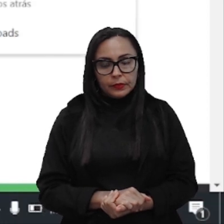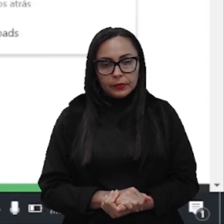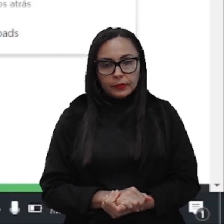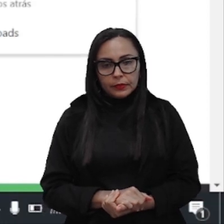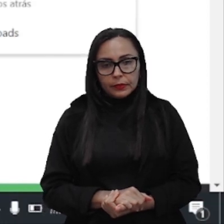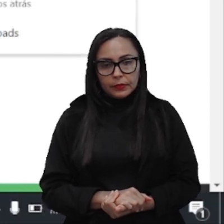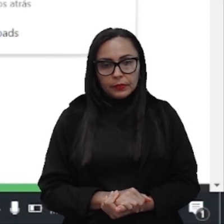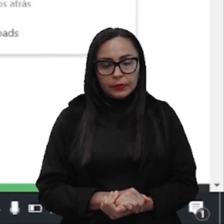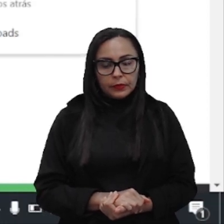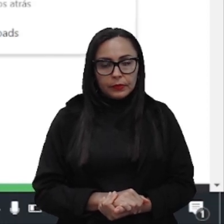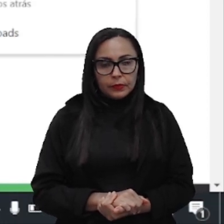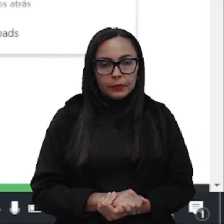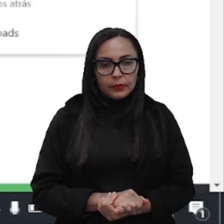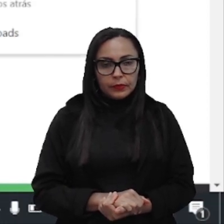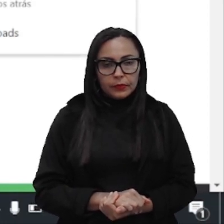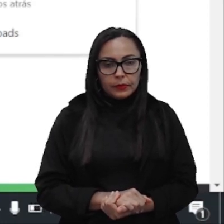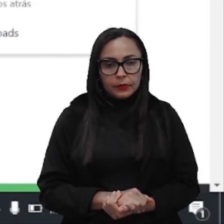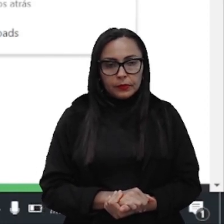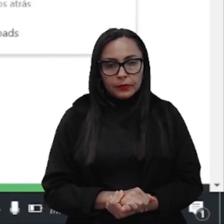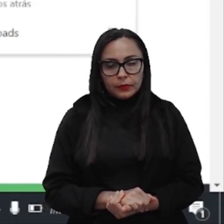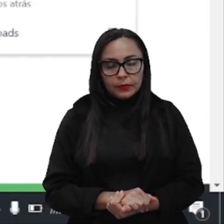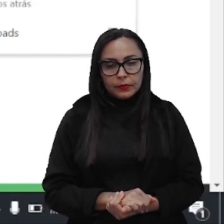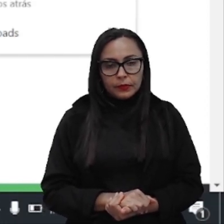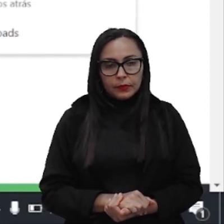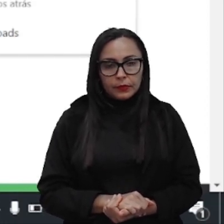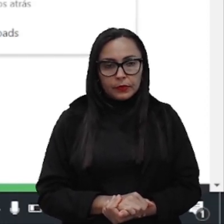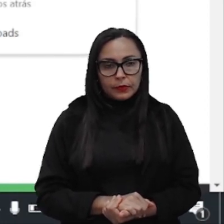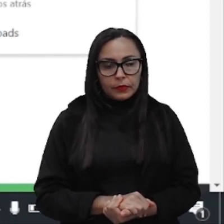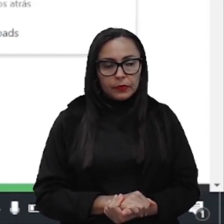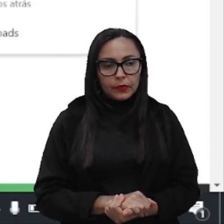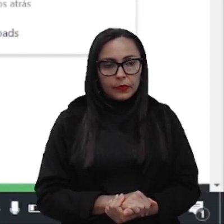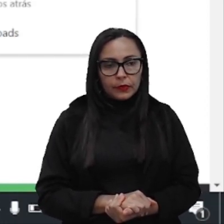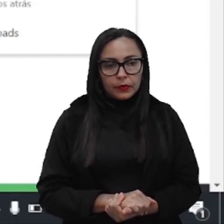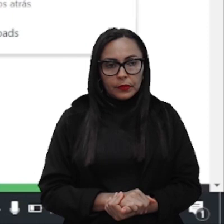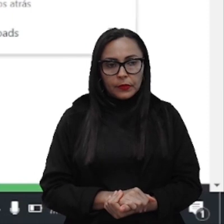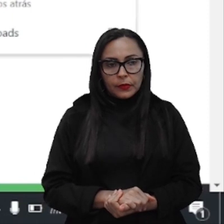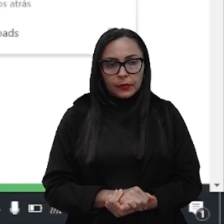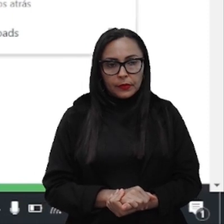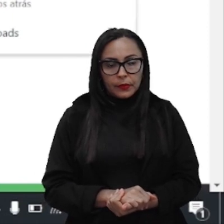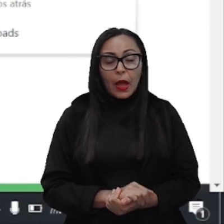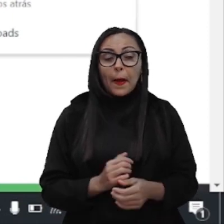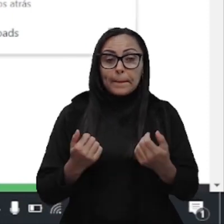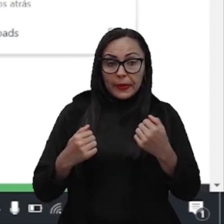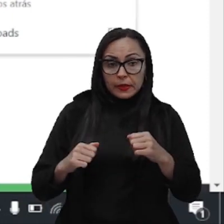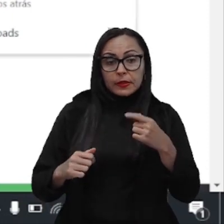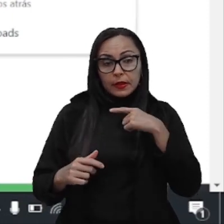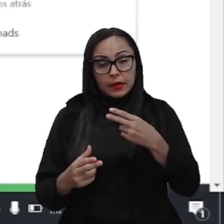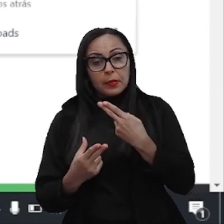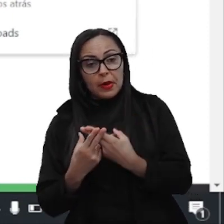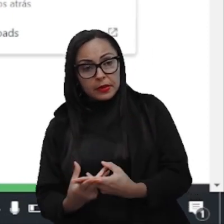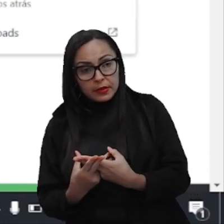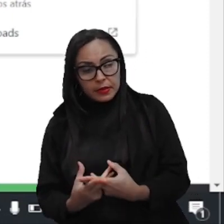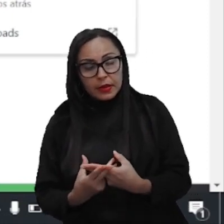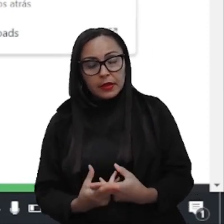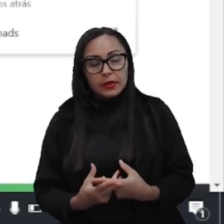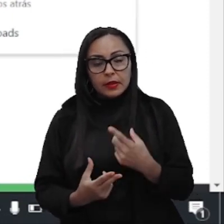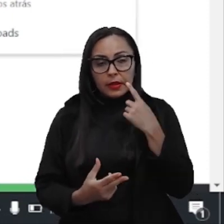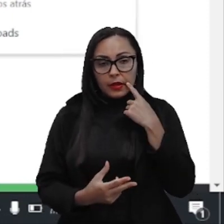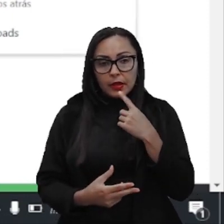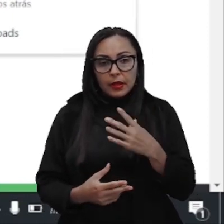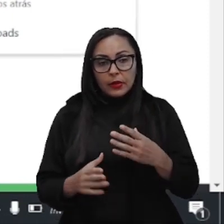É um pouco pesado, não sei se tem um pouco aí de paciência, não sei como é que vai a questão da configuração da máquina de vocês, mas aí